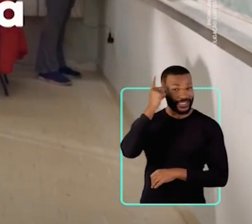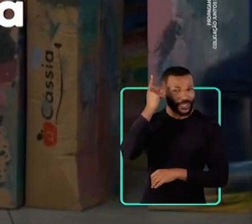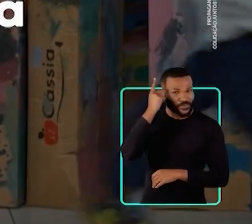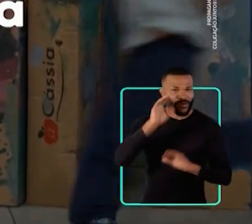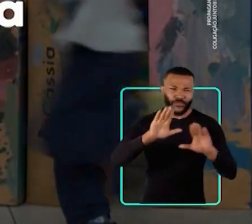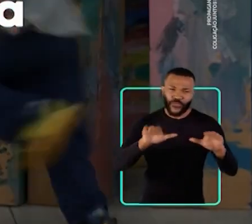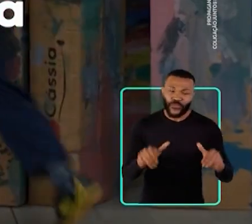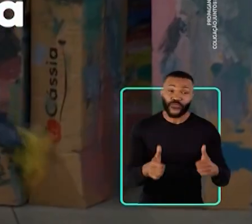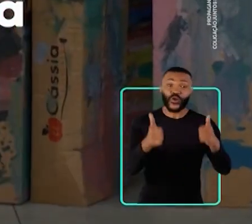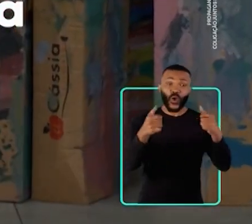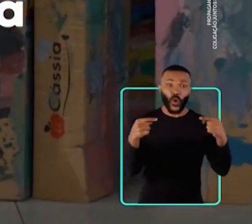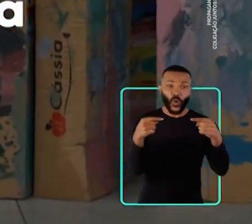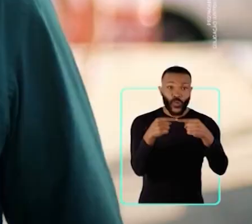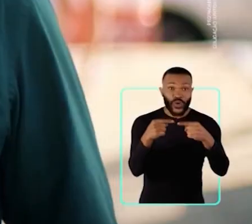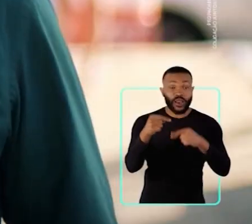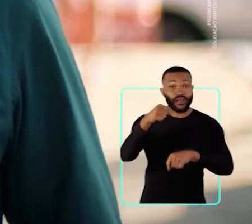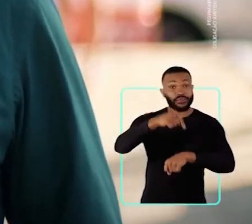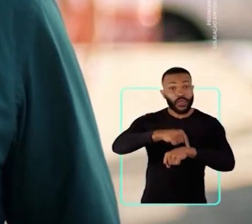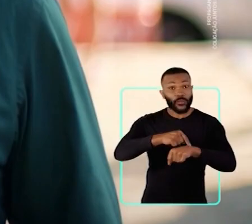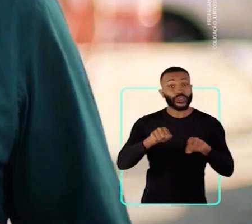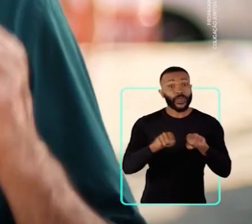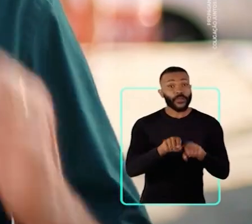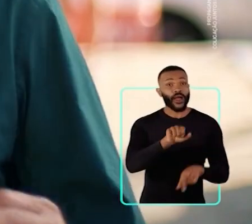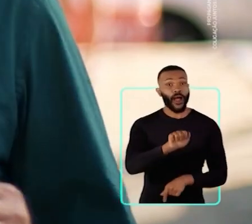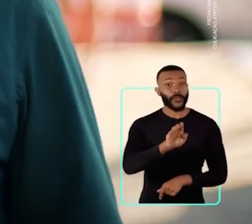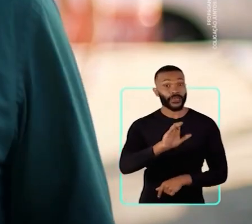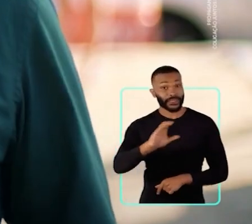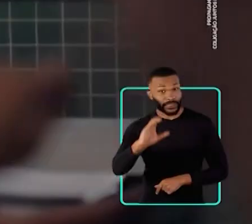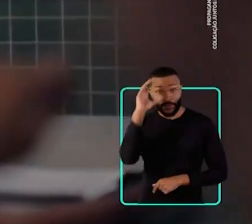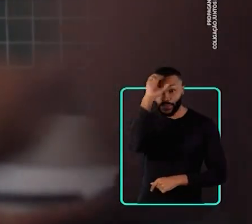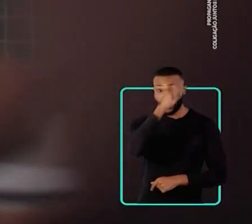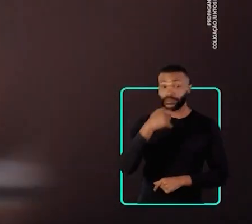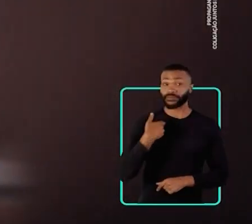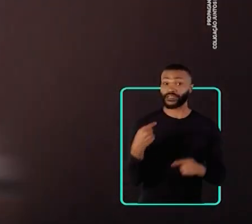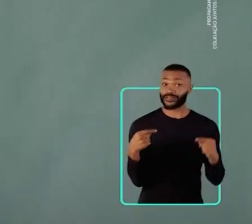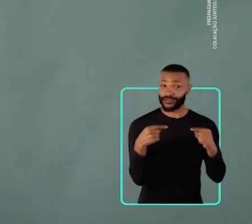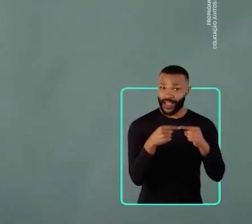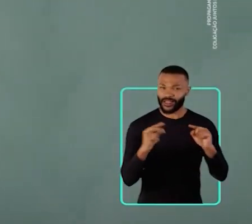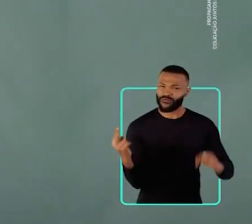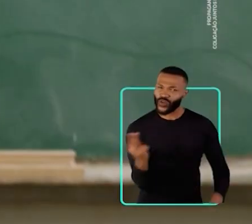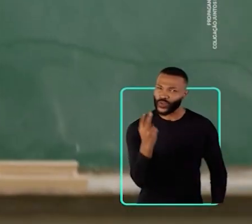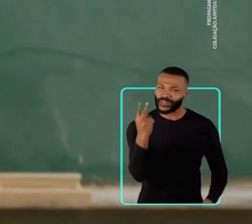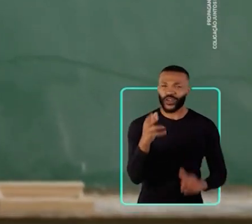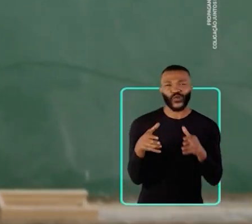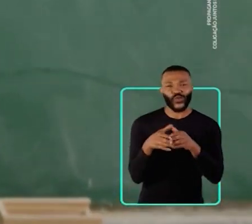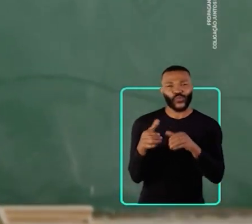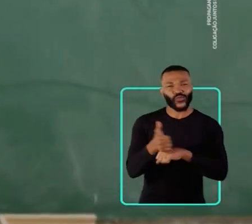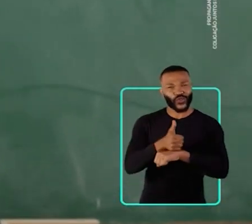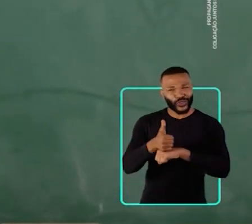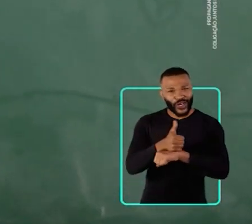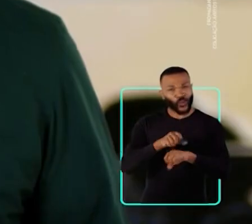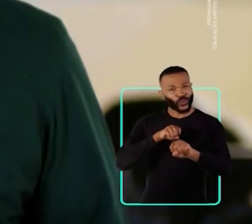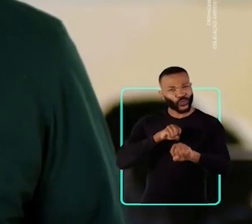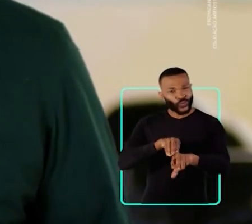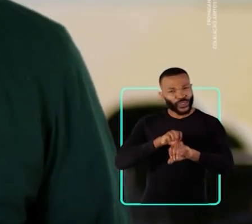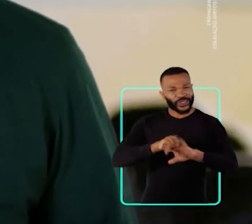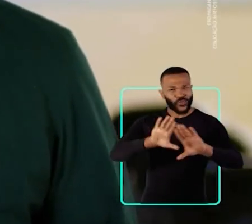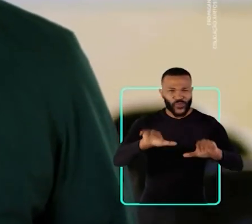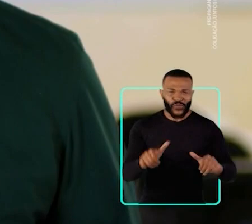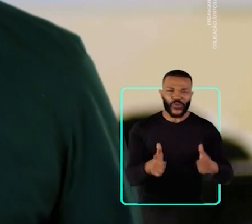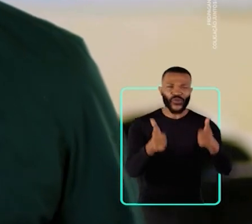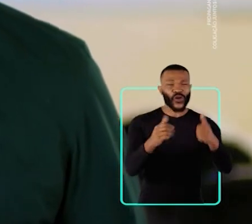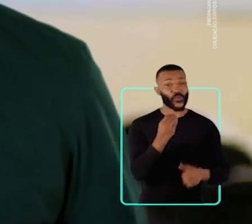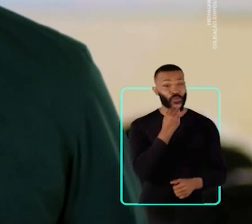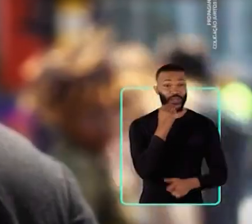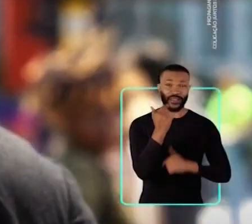recuperar o tempo perdido e garantir a alfabetização na idade certa. E vou valorizar os profissionais da educação e melhorar as